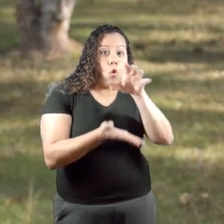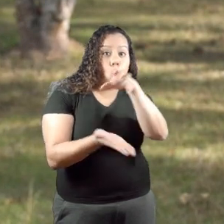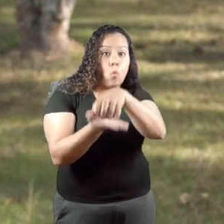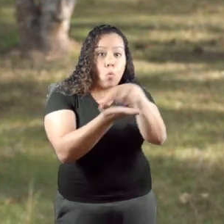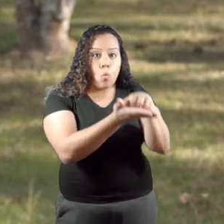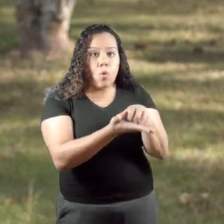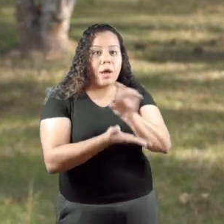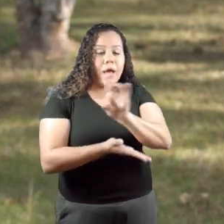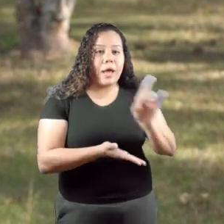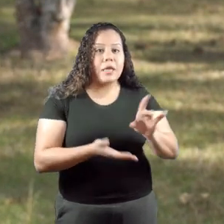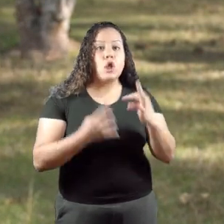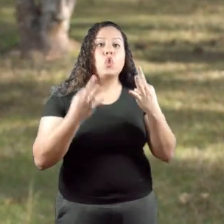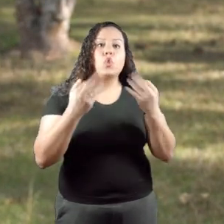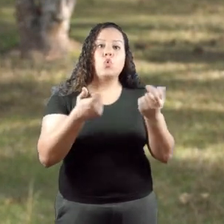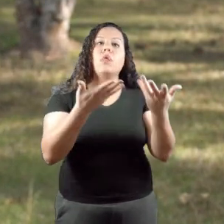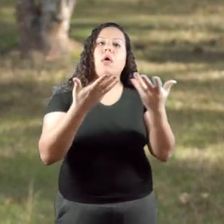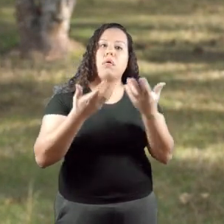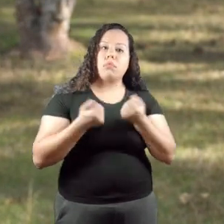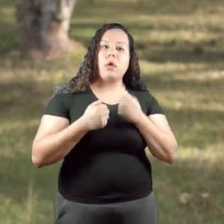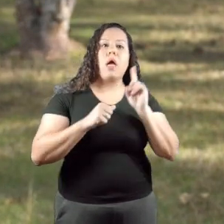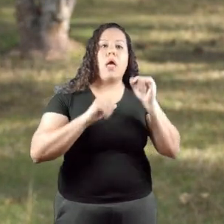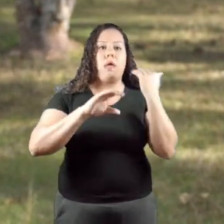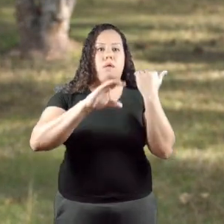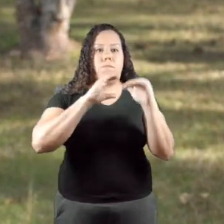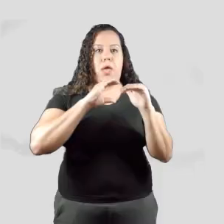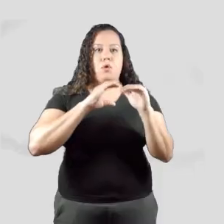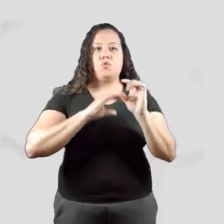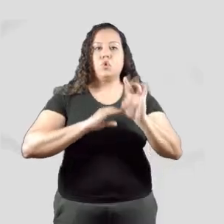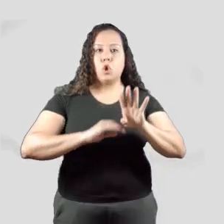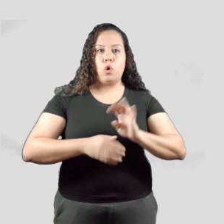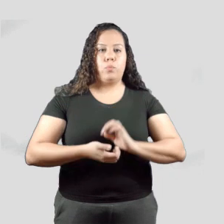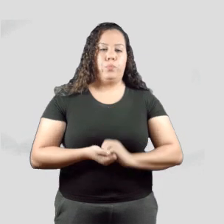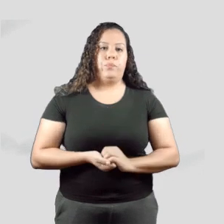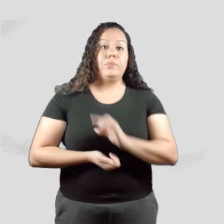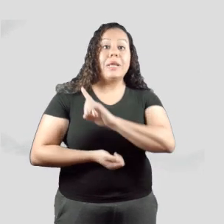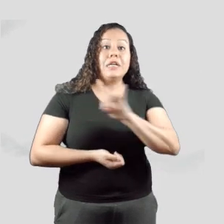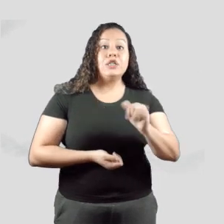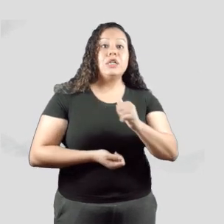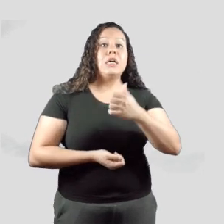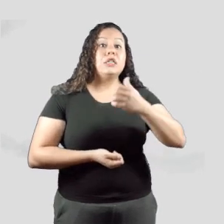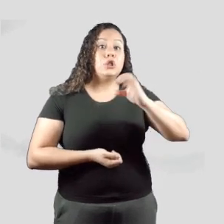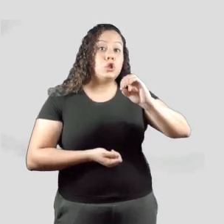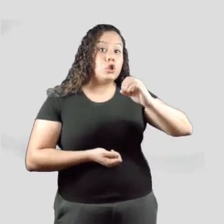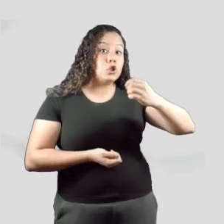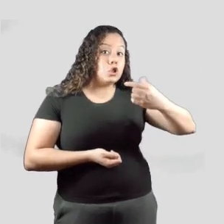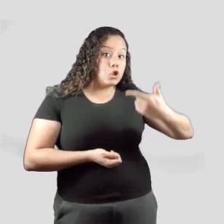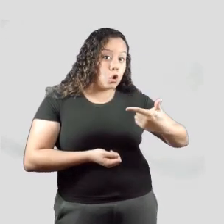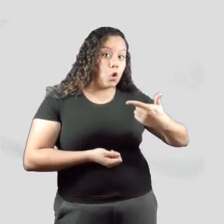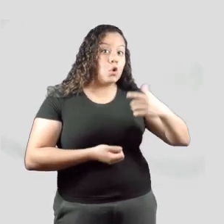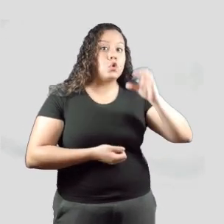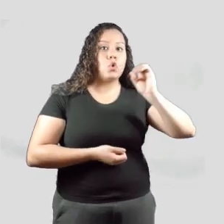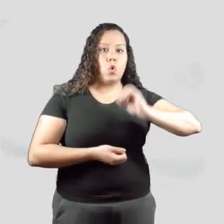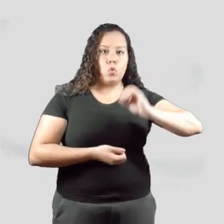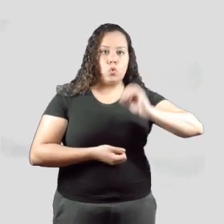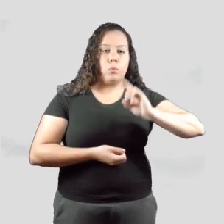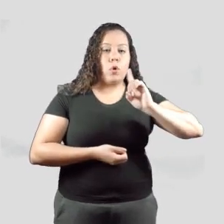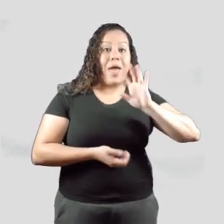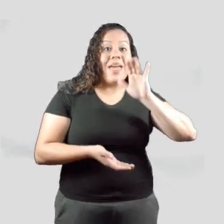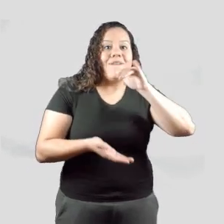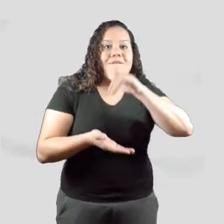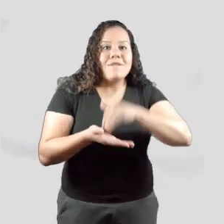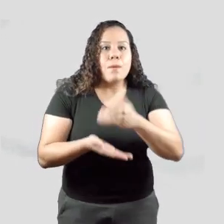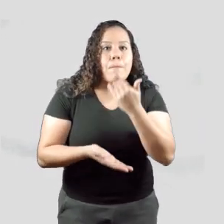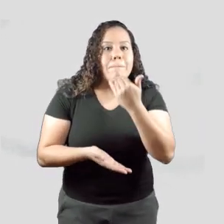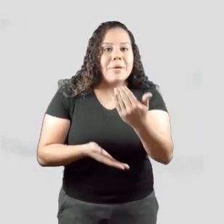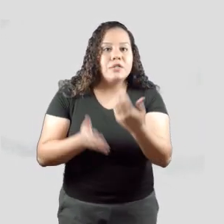secretarias das unidades. Todo esse atendimento será feito por e-mail. O dia 2 de outubro é o prazo